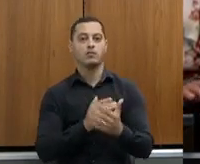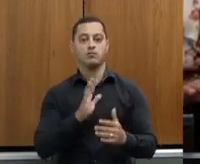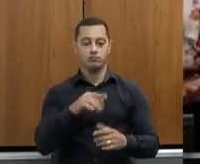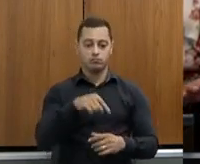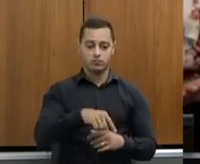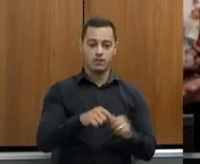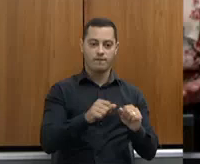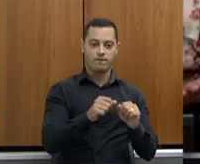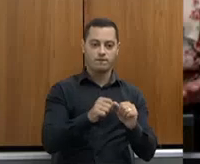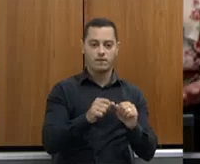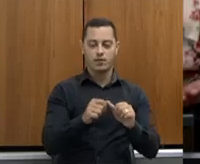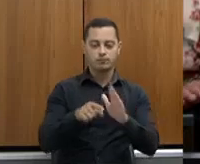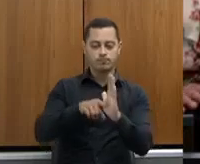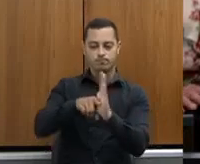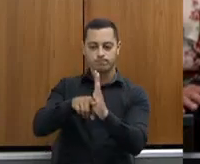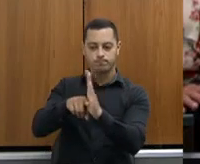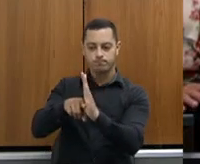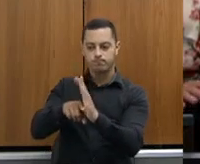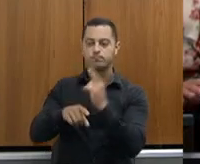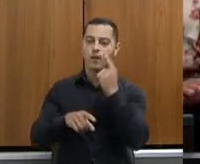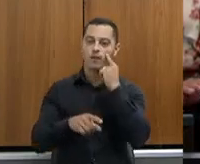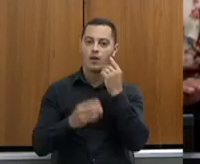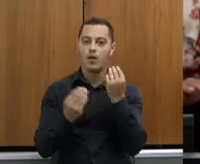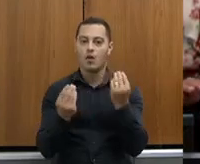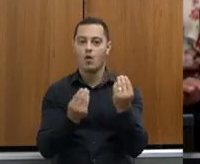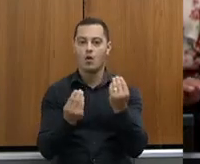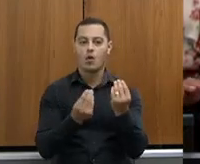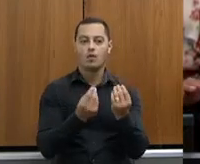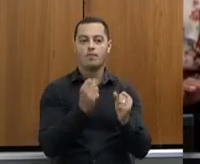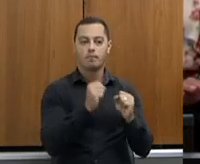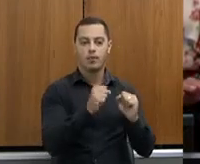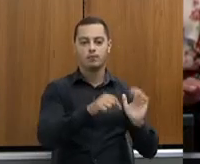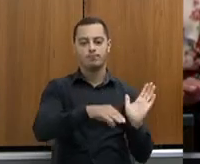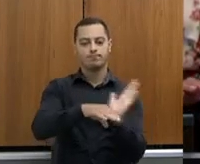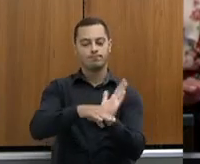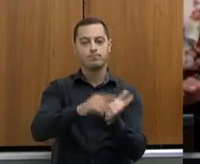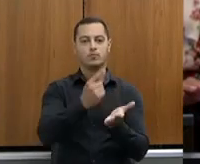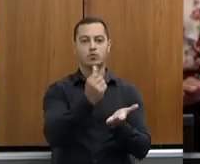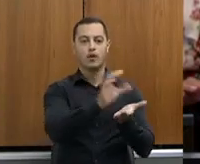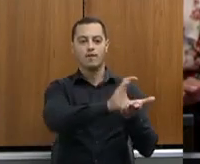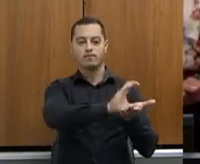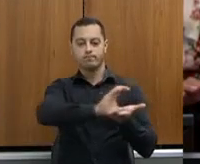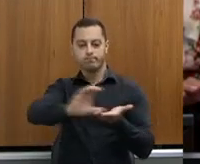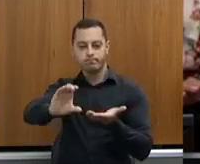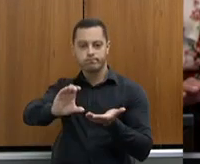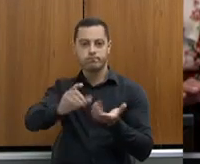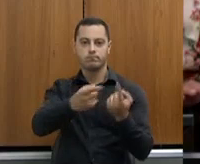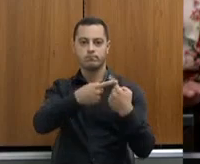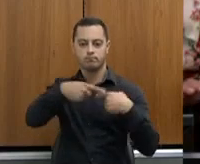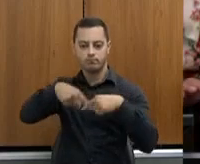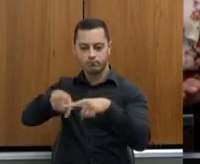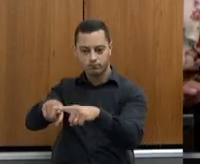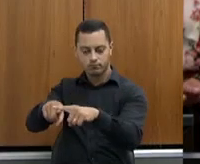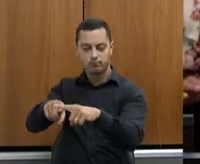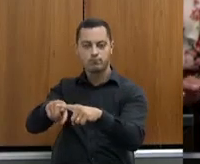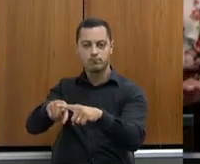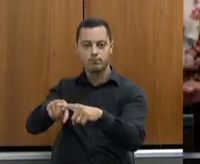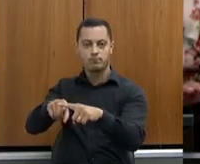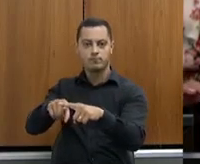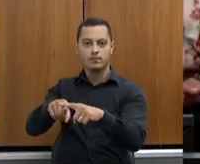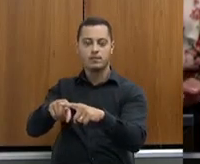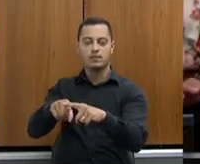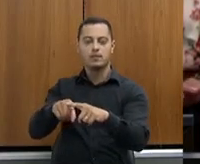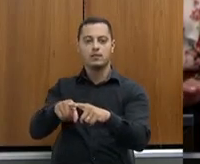viabilizar junto às entidades financeiras, o refinanciamento, novos financiamentos, e, de certa forma,